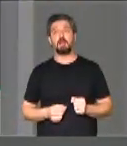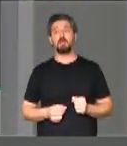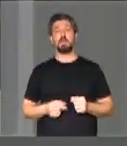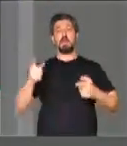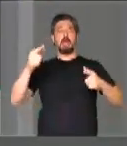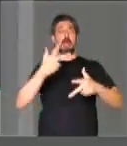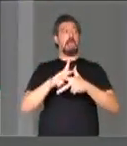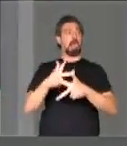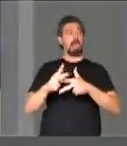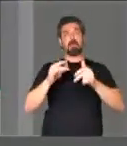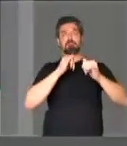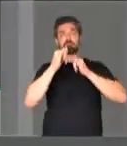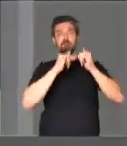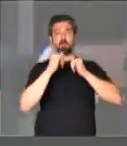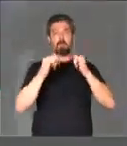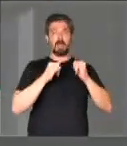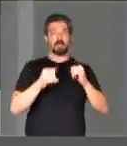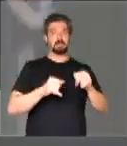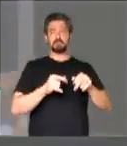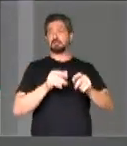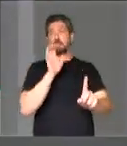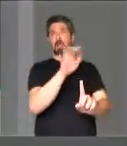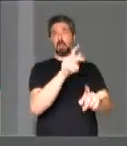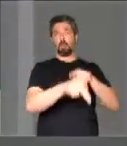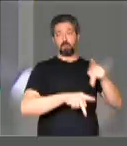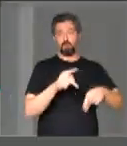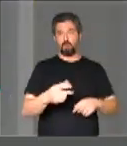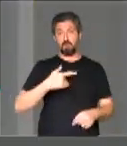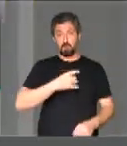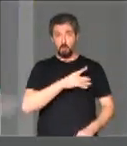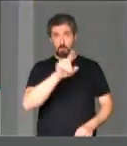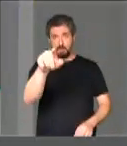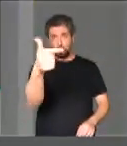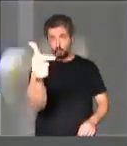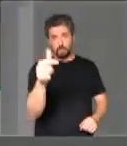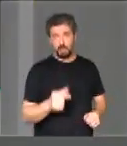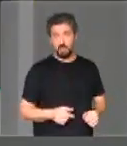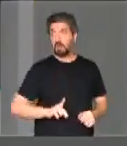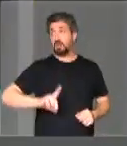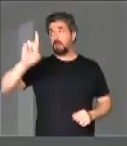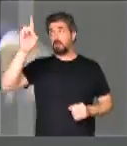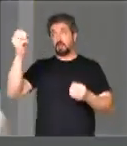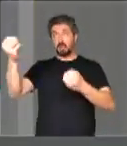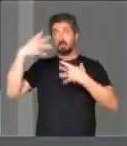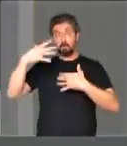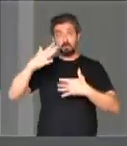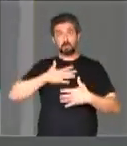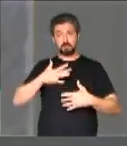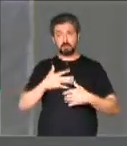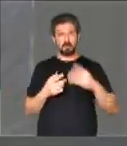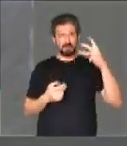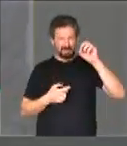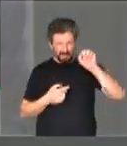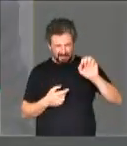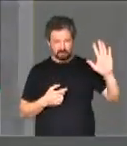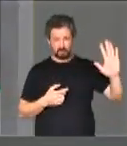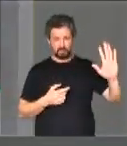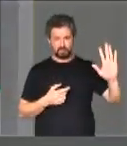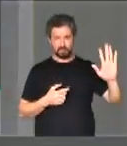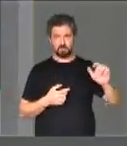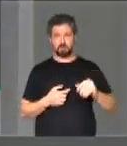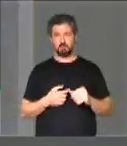marquei a informação, na cabeça do povo, eu não tenho medo de vocês, enquanto Deus, ao terminar, 30 segundos, senhor presidente,